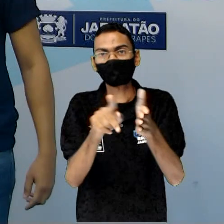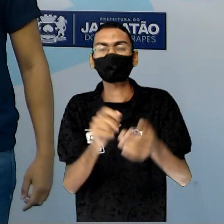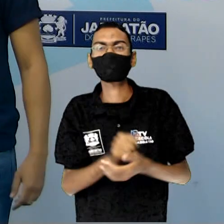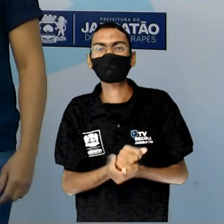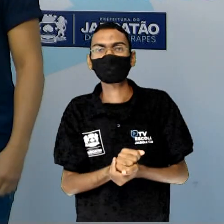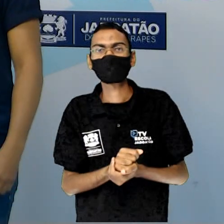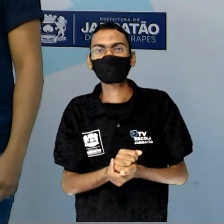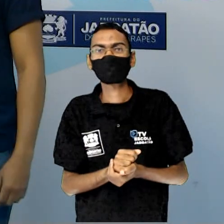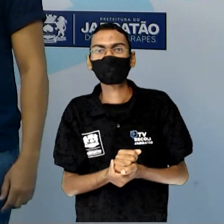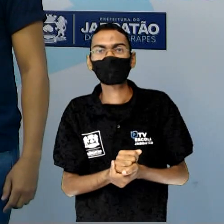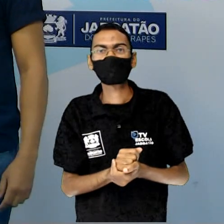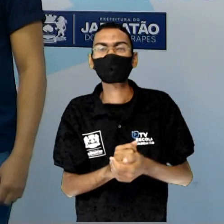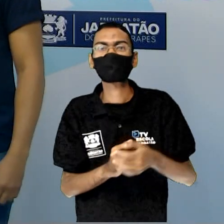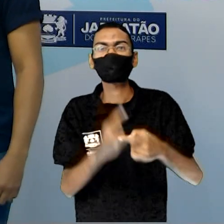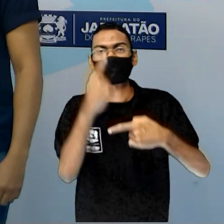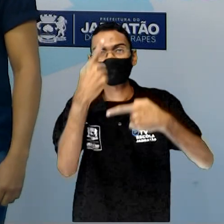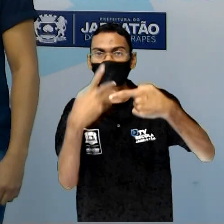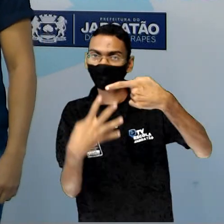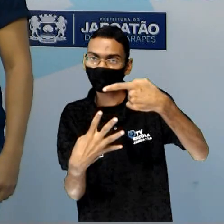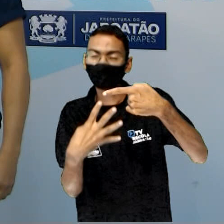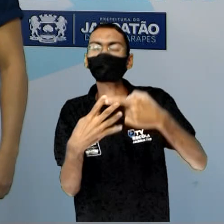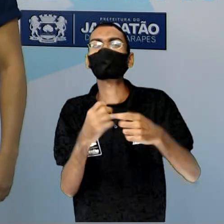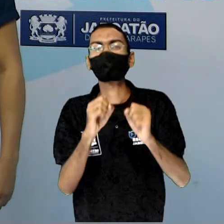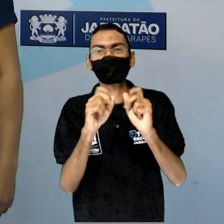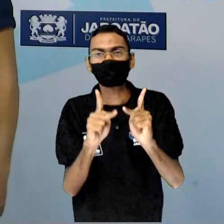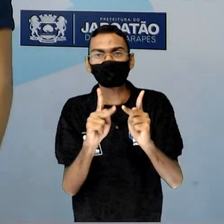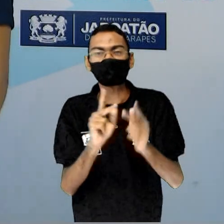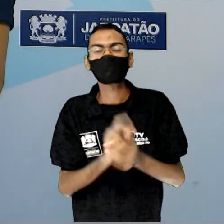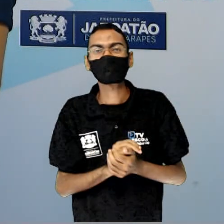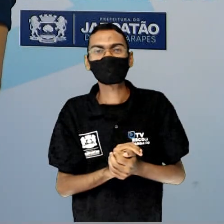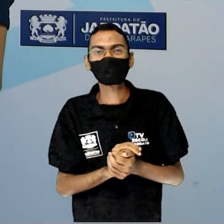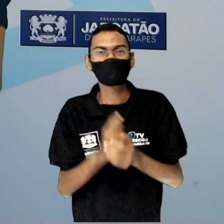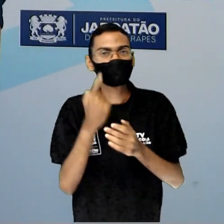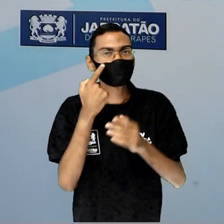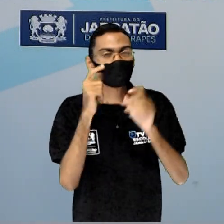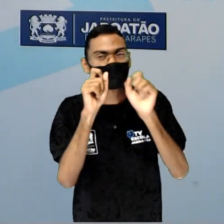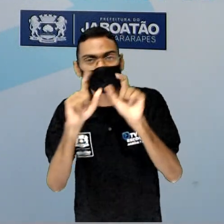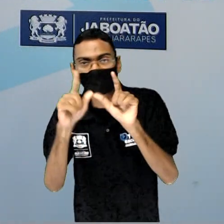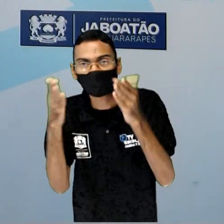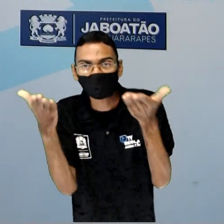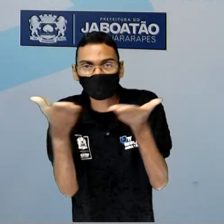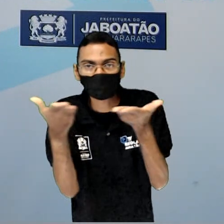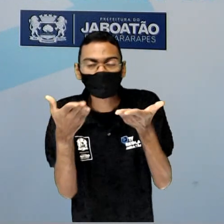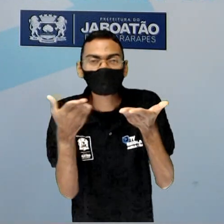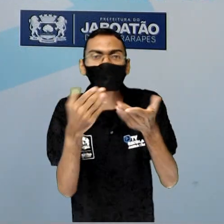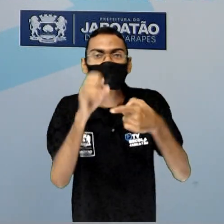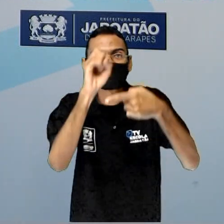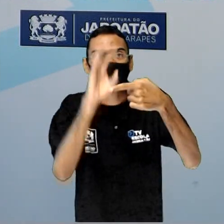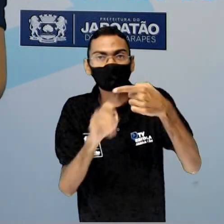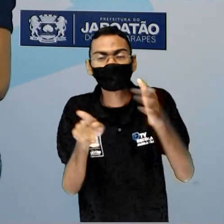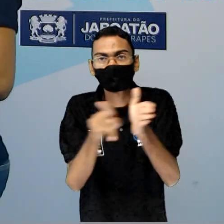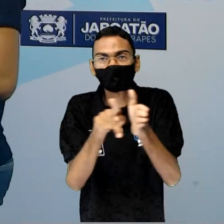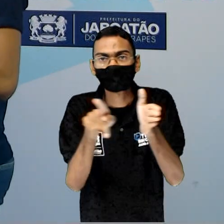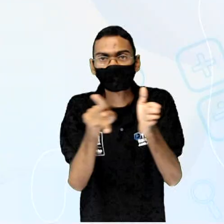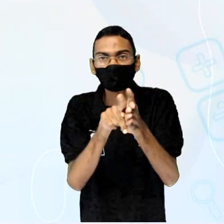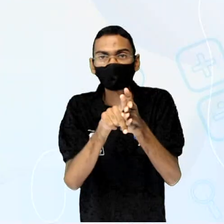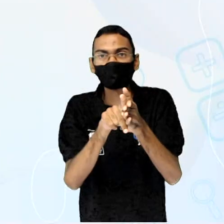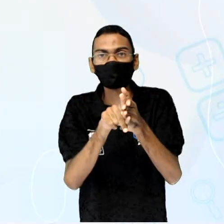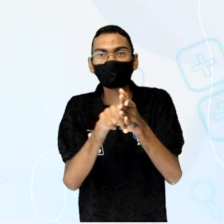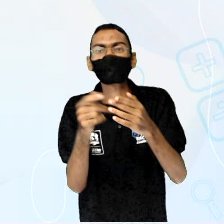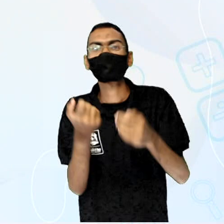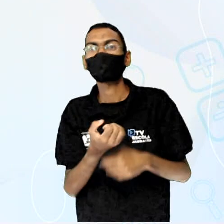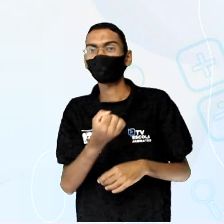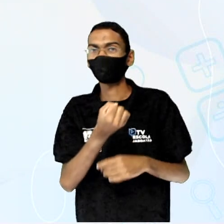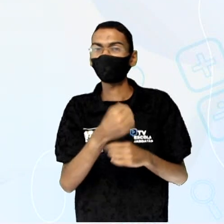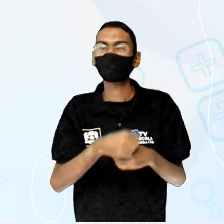ou a quarta parte. A fração imprópria é aquela cujo numerador é maior que